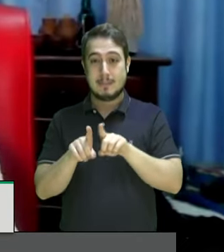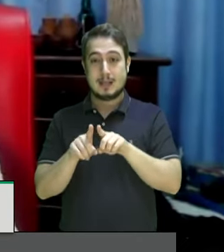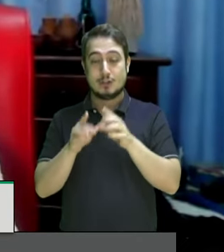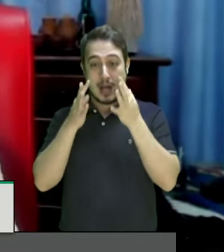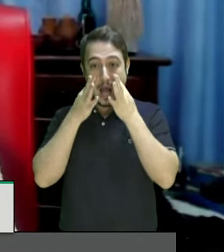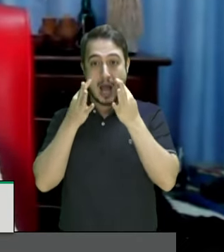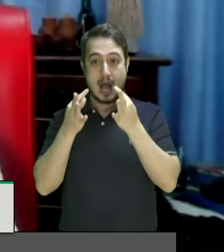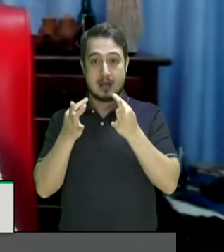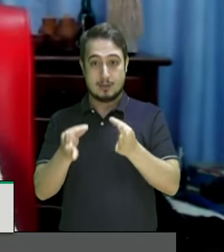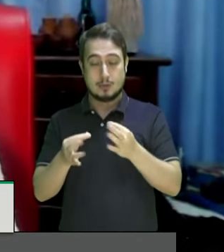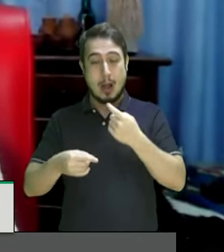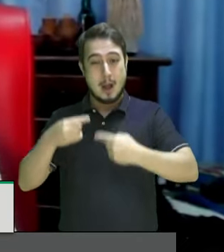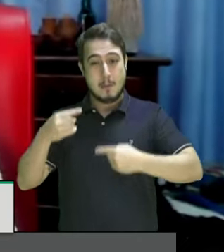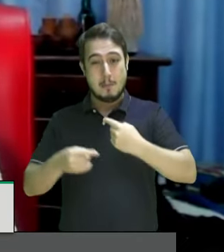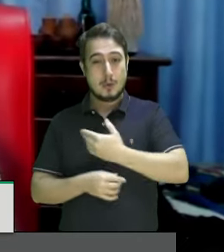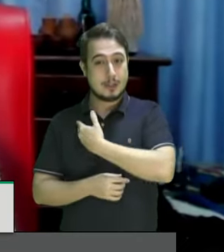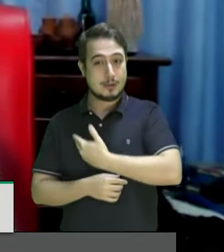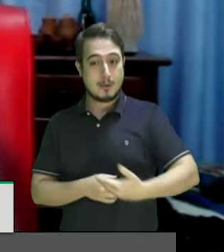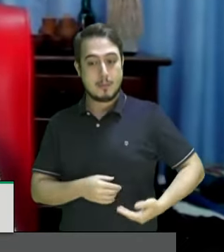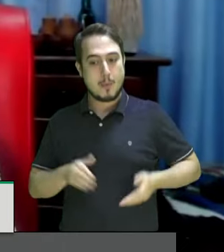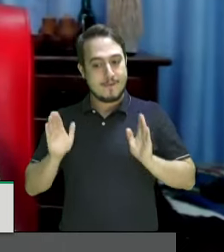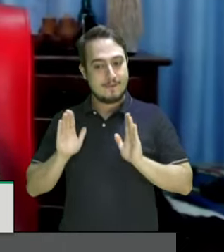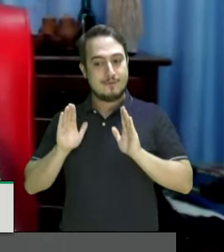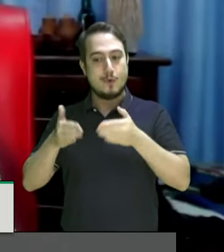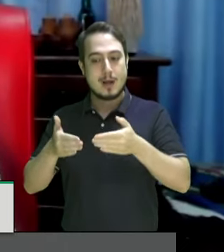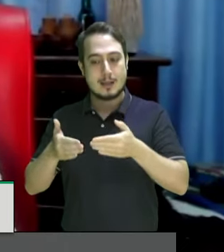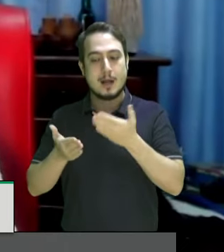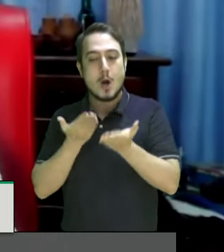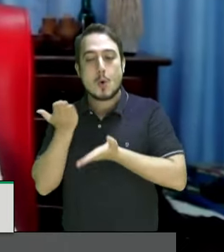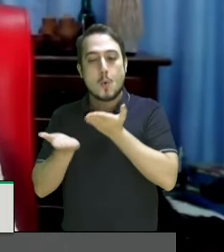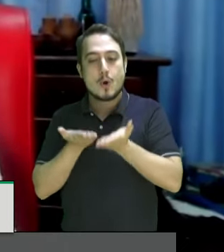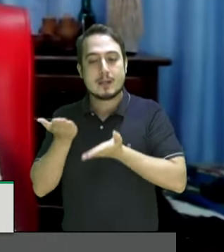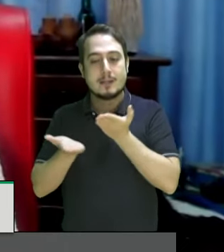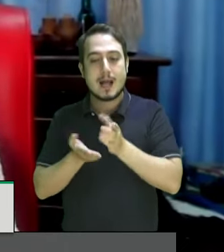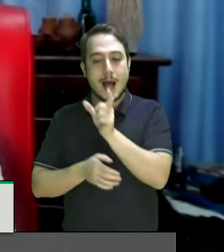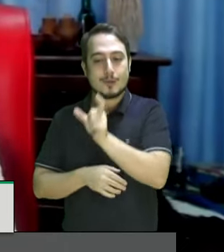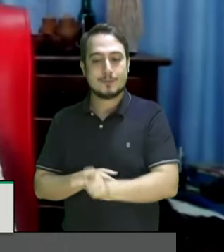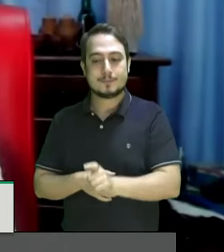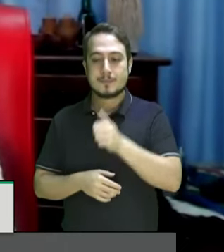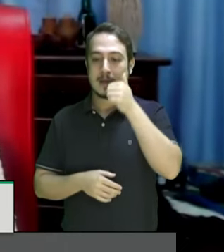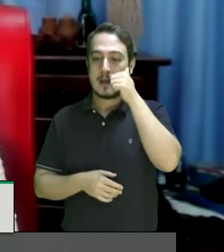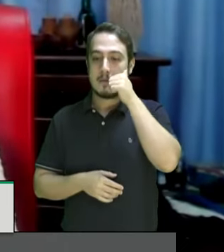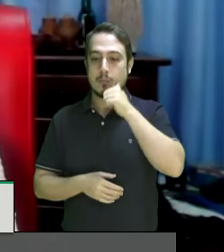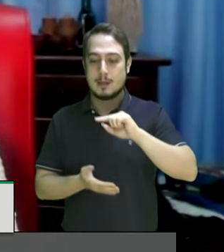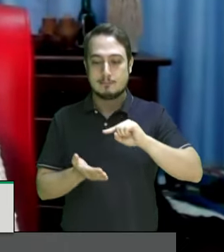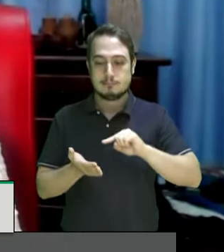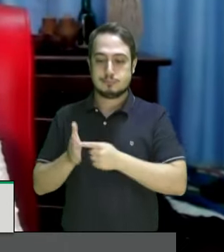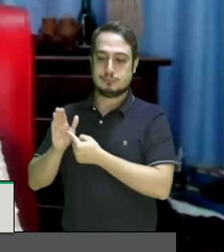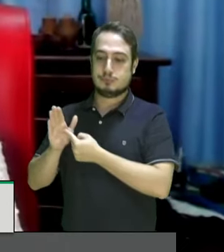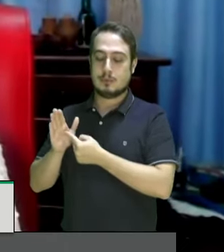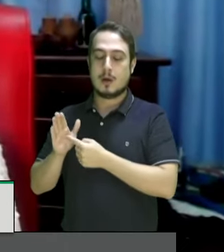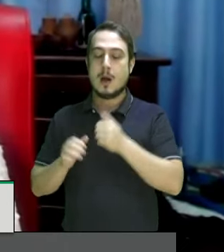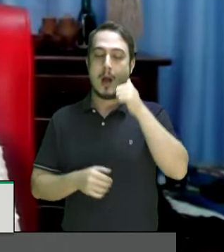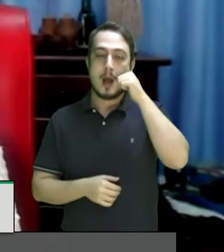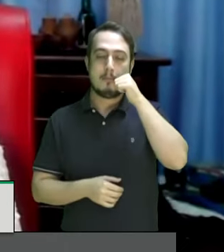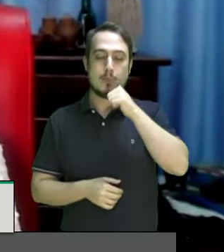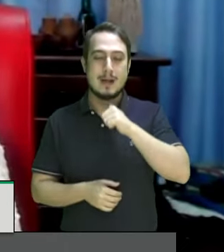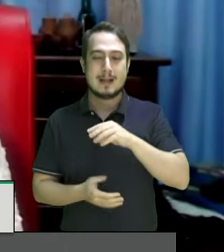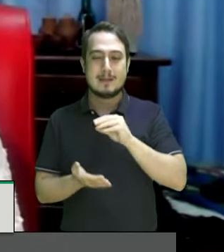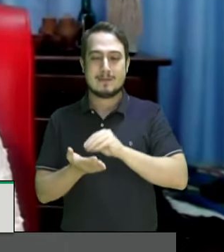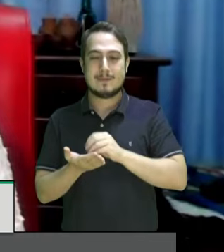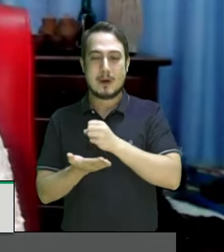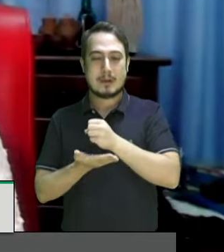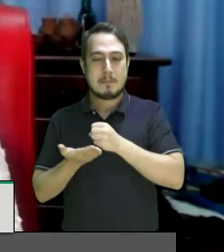de políticas públicas para os cuidados reais mulheres que denunciam mulheres que não são amparadas